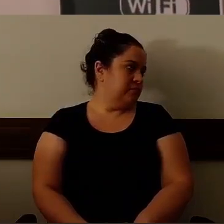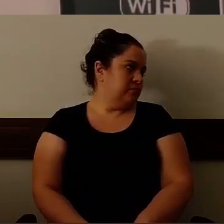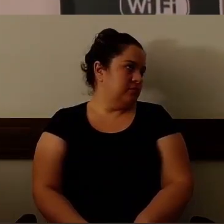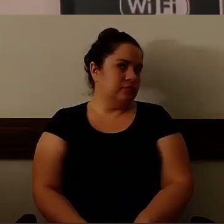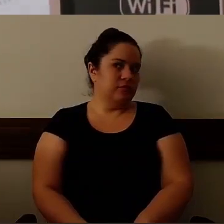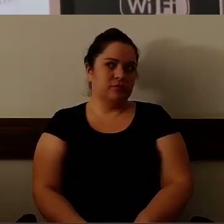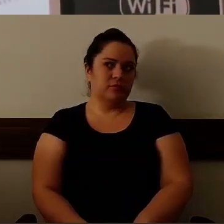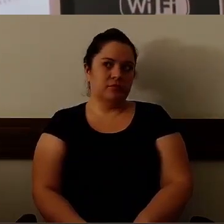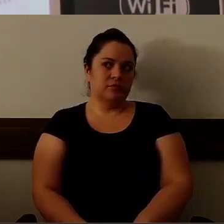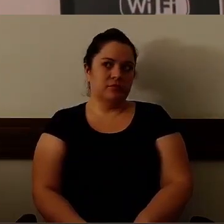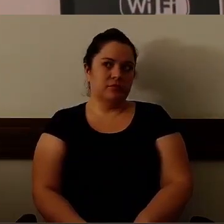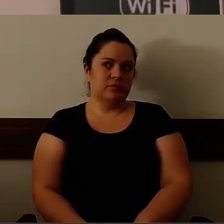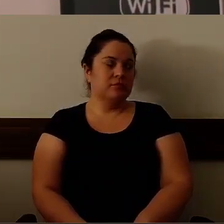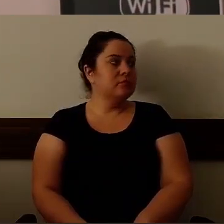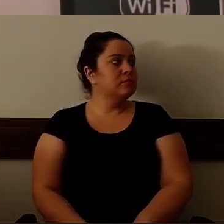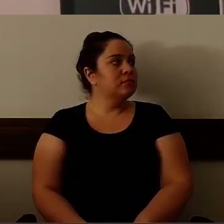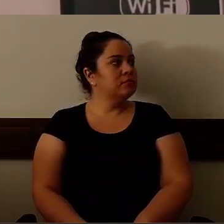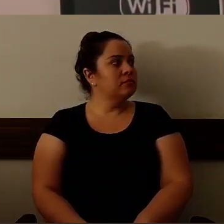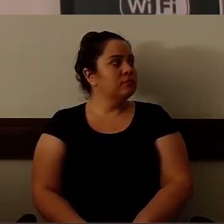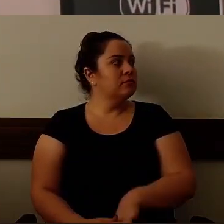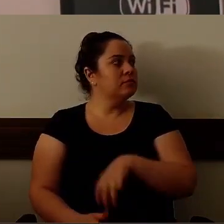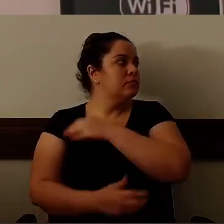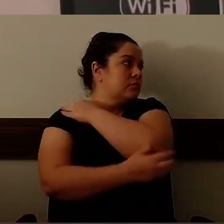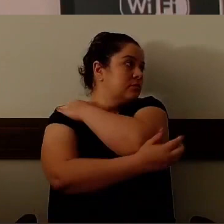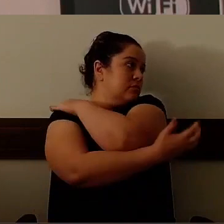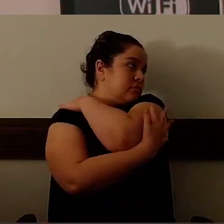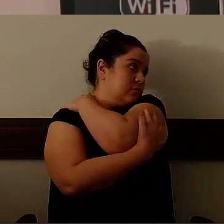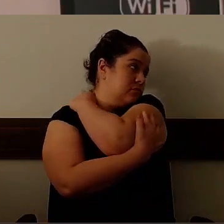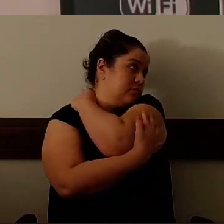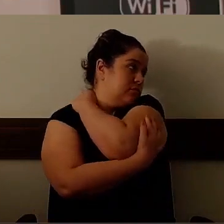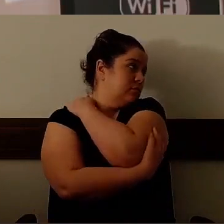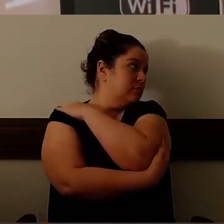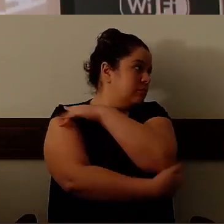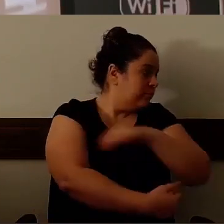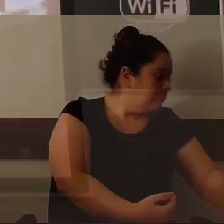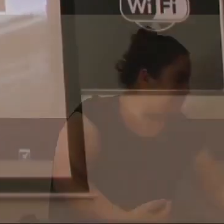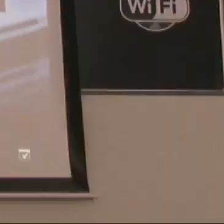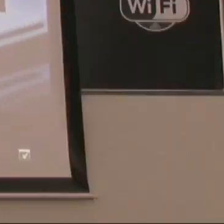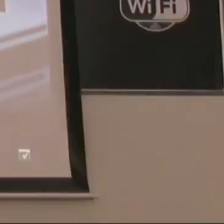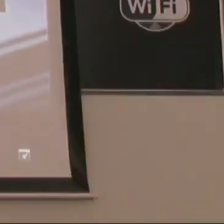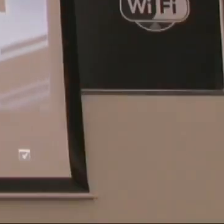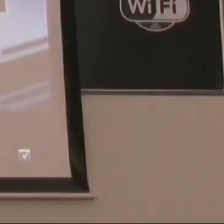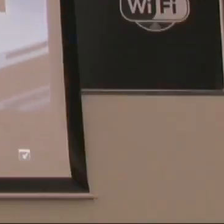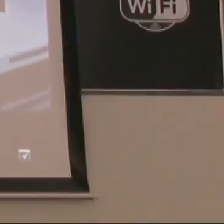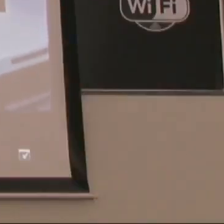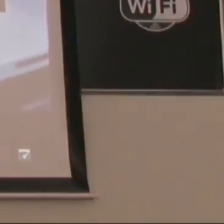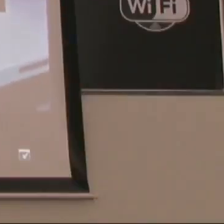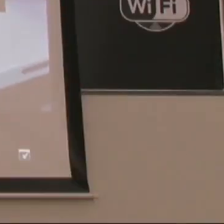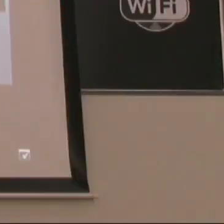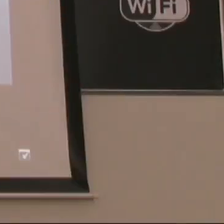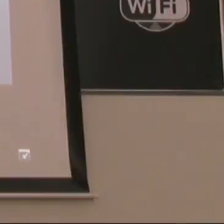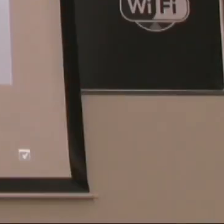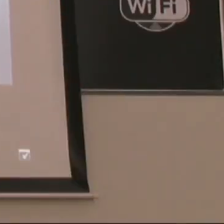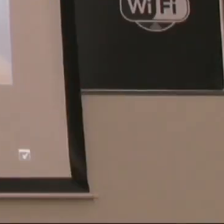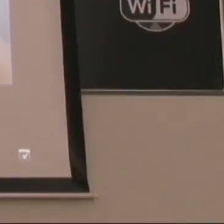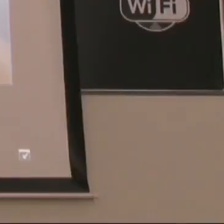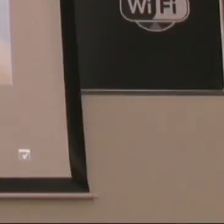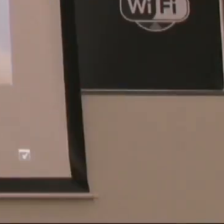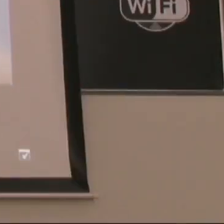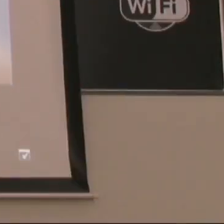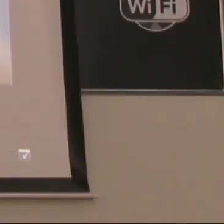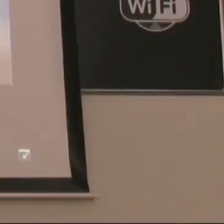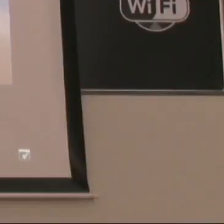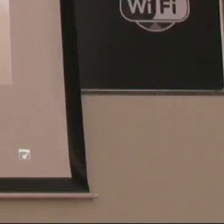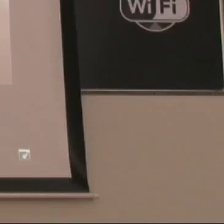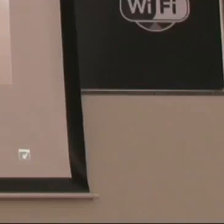Está na hora da declaração anual do Imposto de Renda. E você sabia que pode destinar parte do valor a pagar